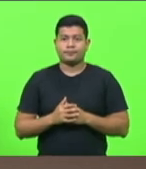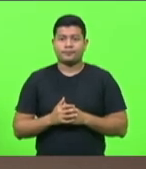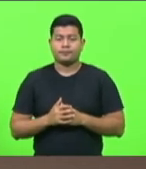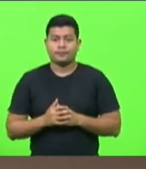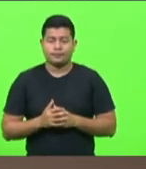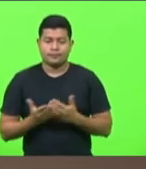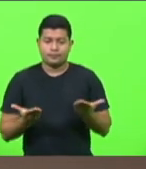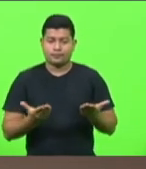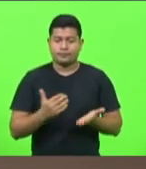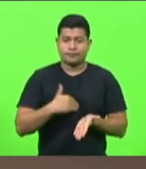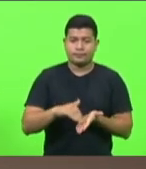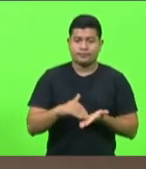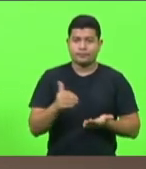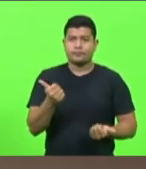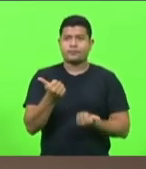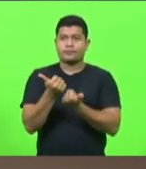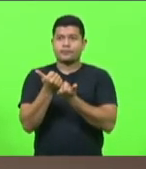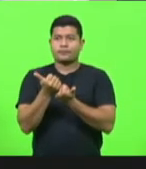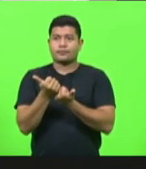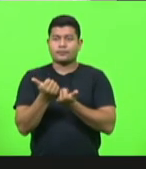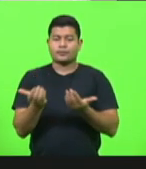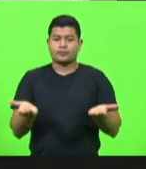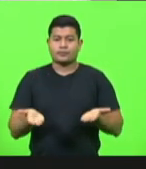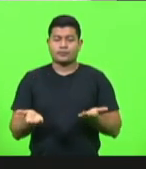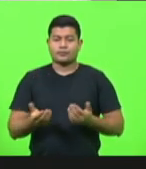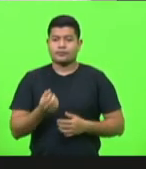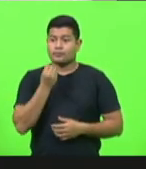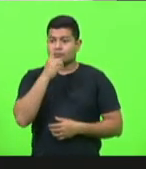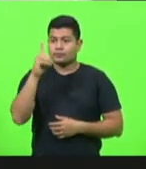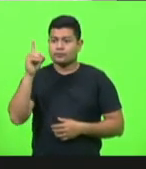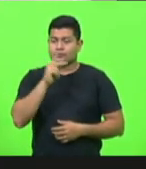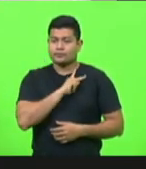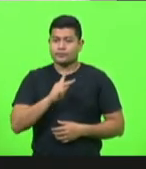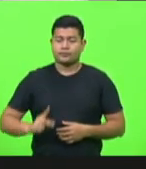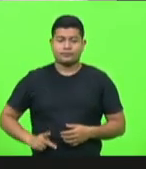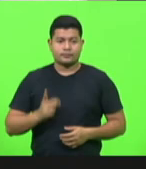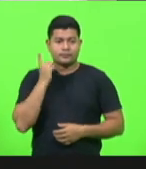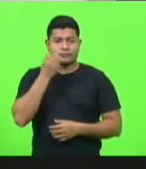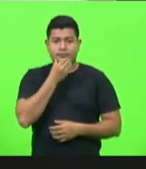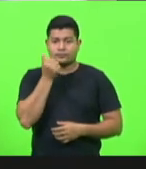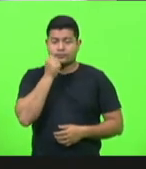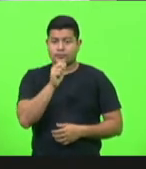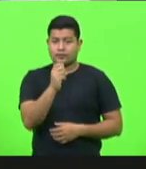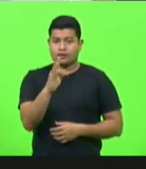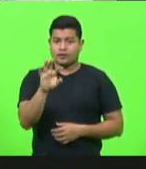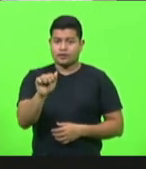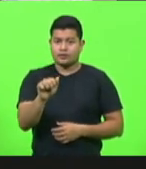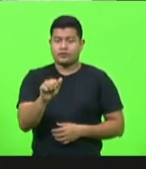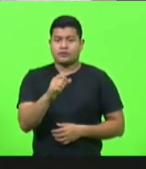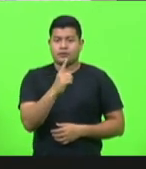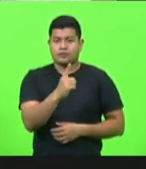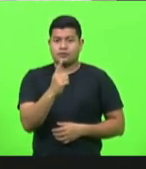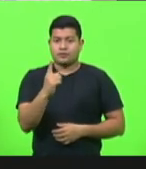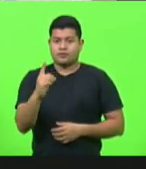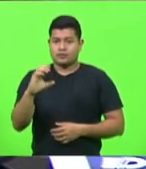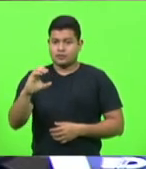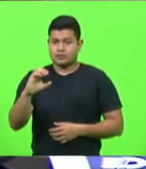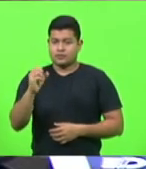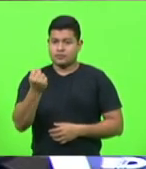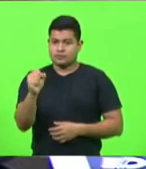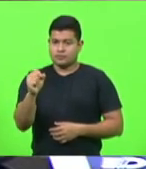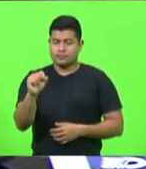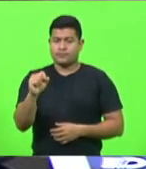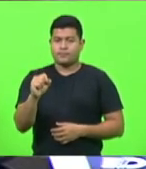secretário ad hoc. Bom dia, senhor presidente, senhores deputados, ata da centésima, décima, oitava